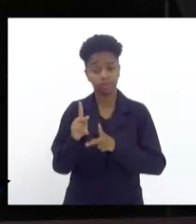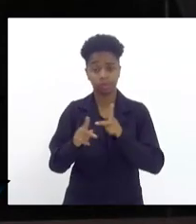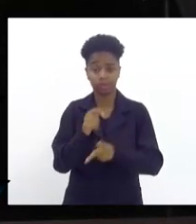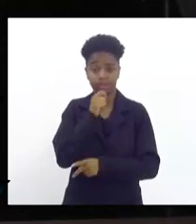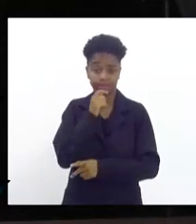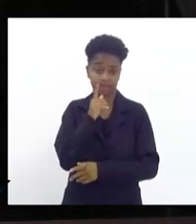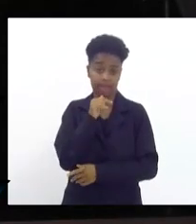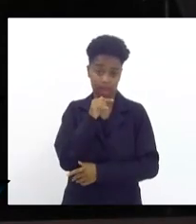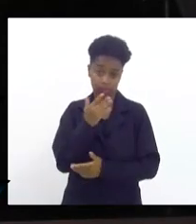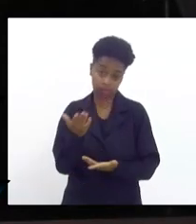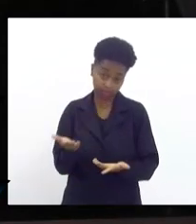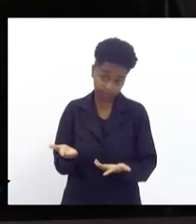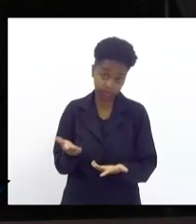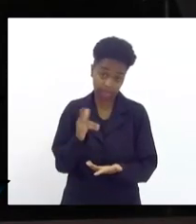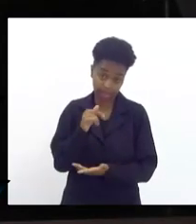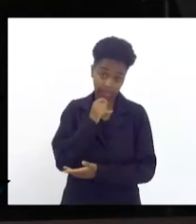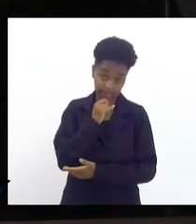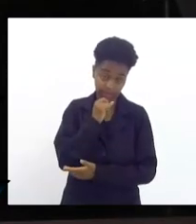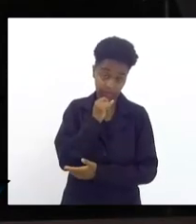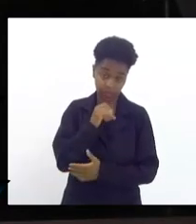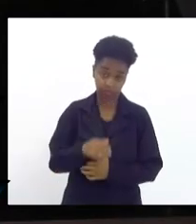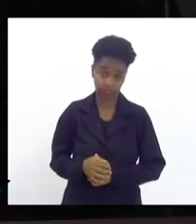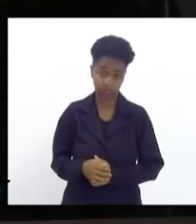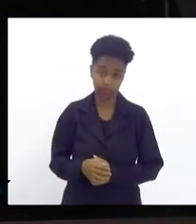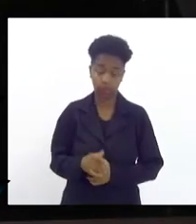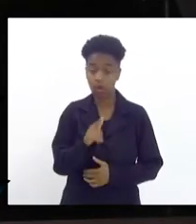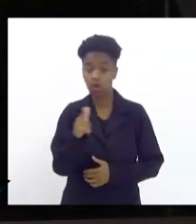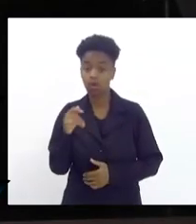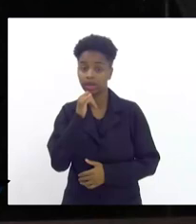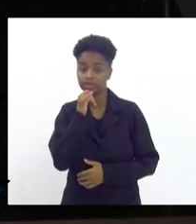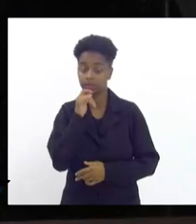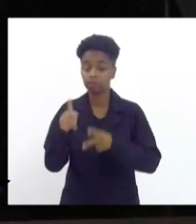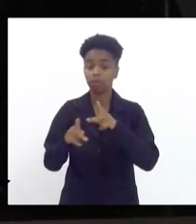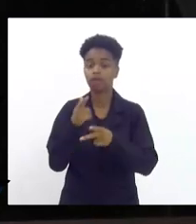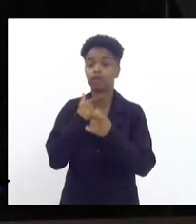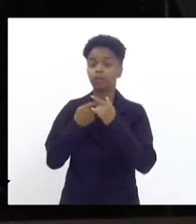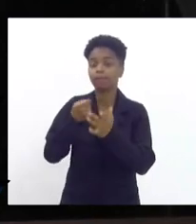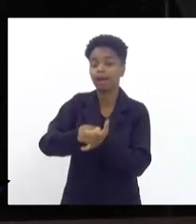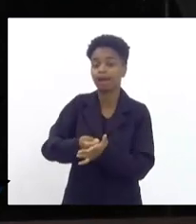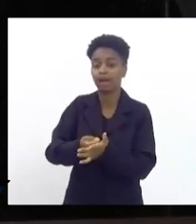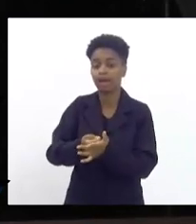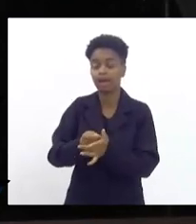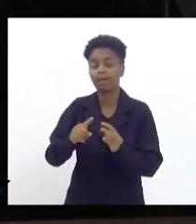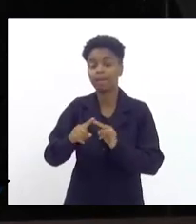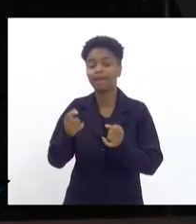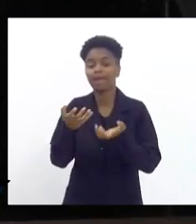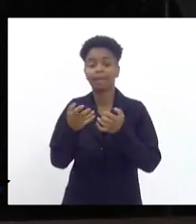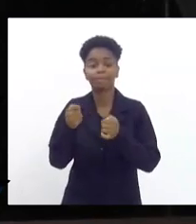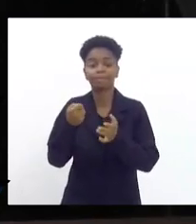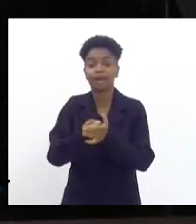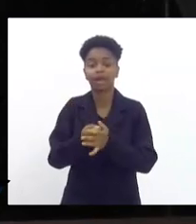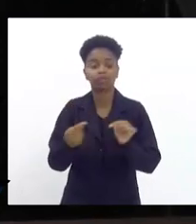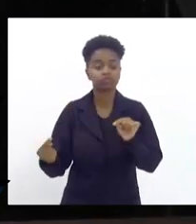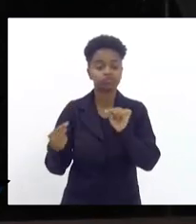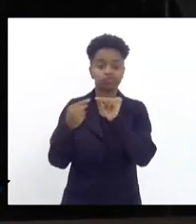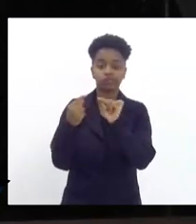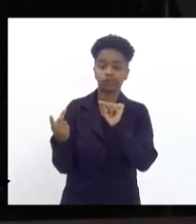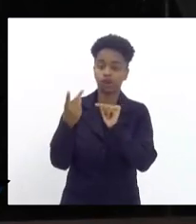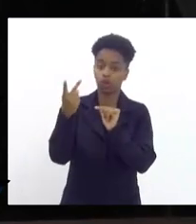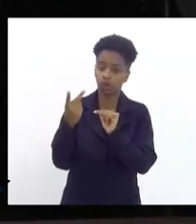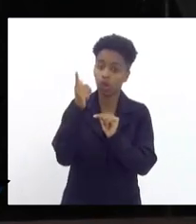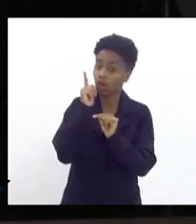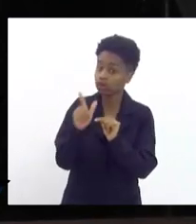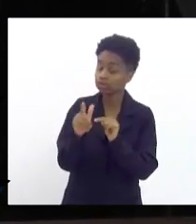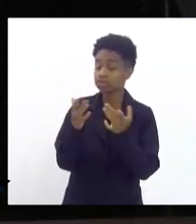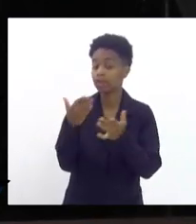sem água isso é um exemplo e outro exemplo a população quer pagar mas é que ela quer pagar de acordo com o que cabe no bolso dela então é